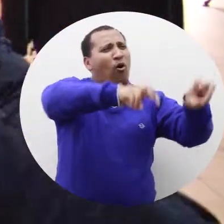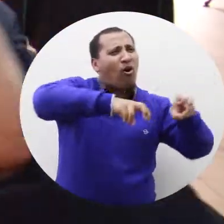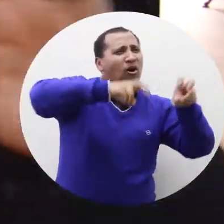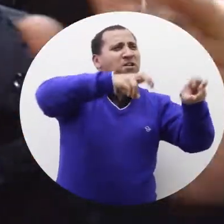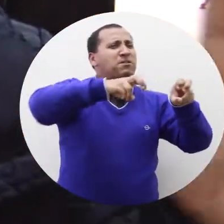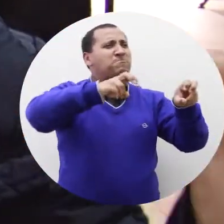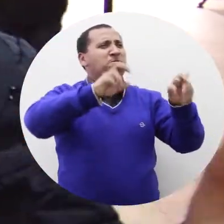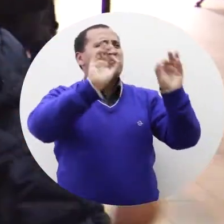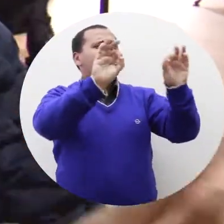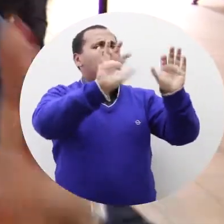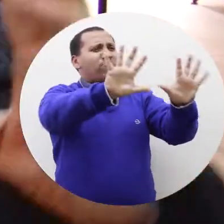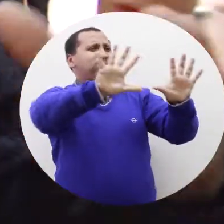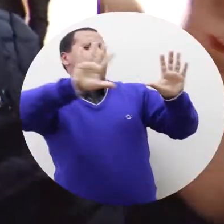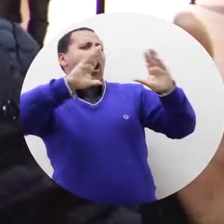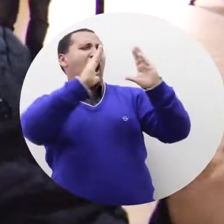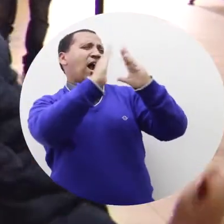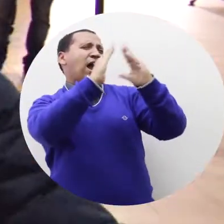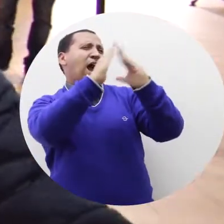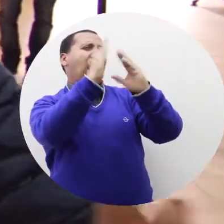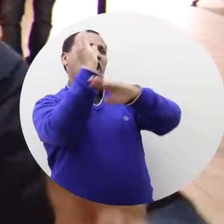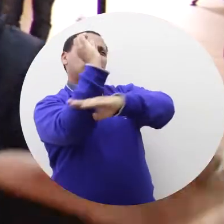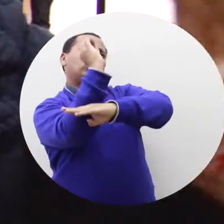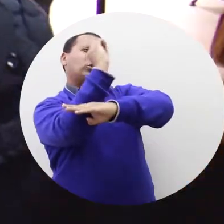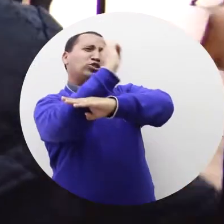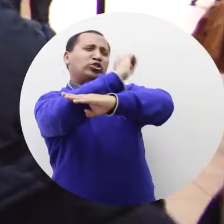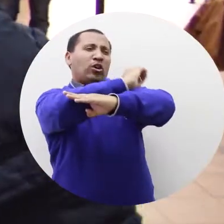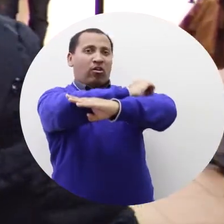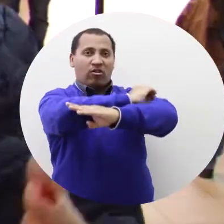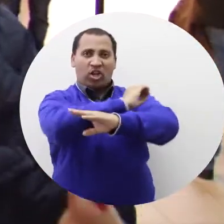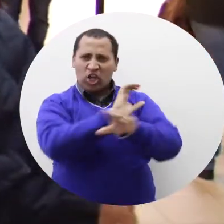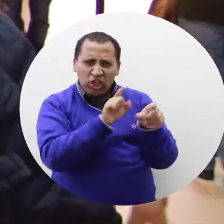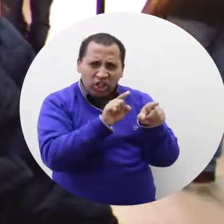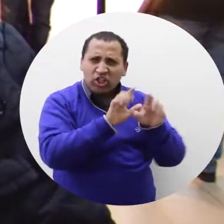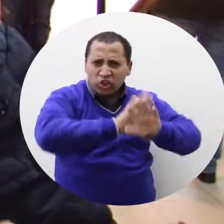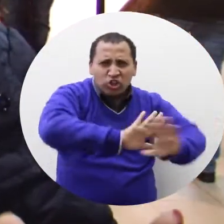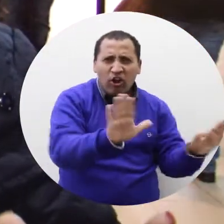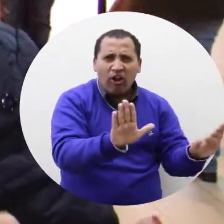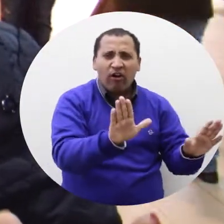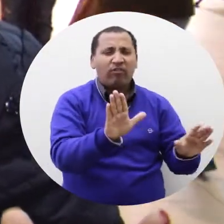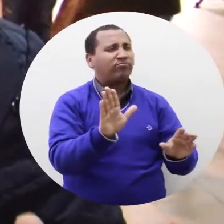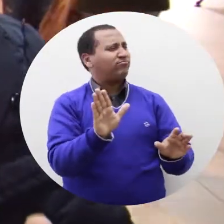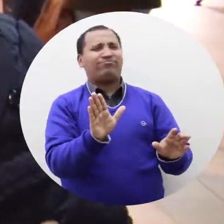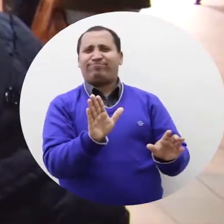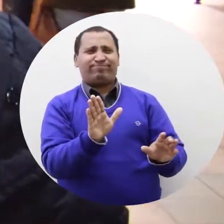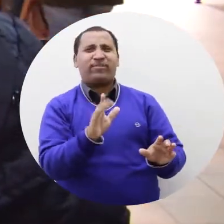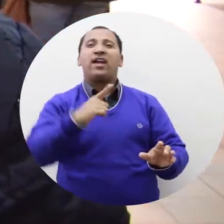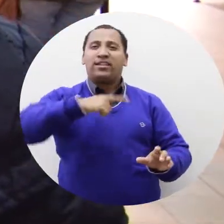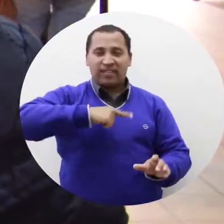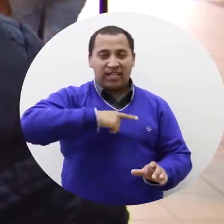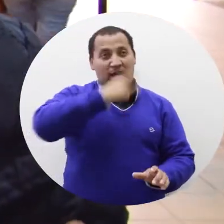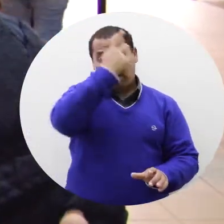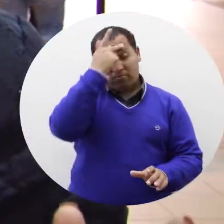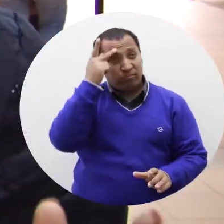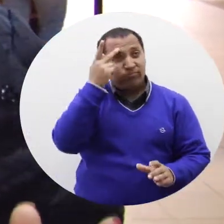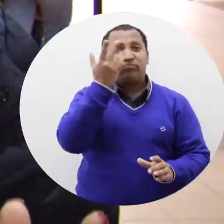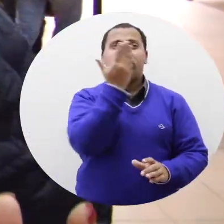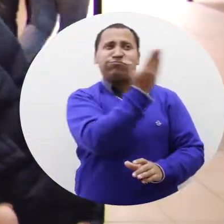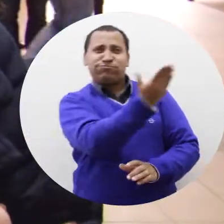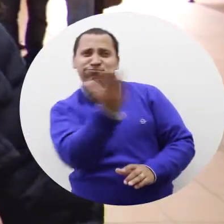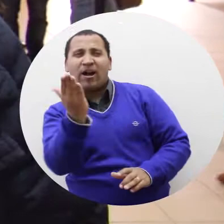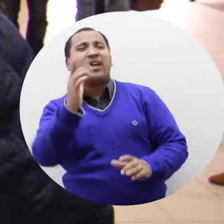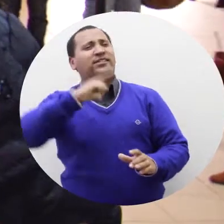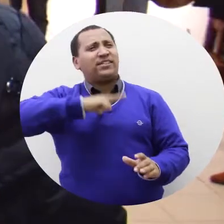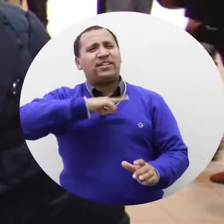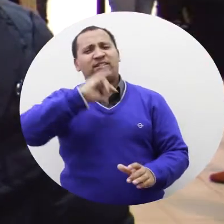aquele rural maravilhoso com uma casinha, com um pôr do sol. O rural não é só isso. O rural tem